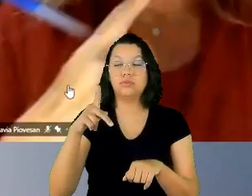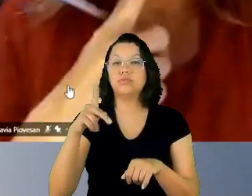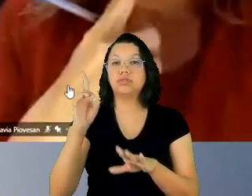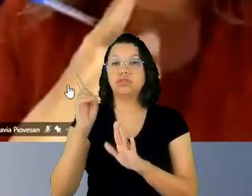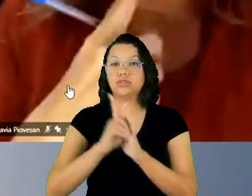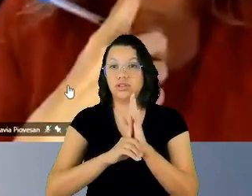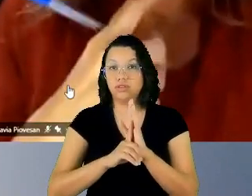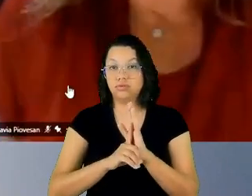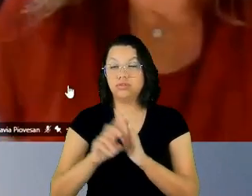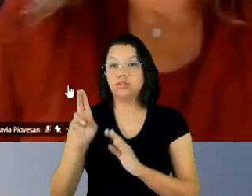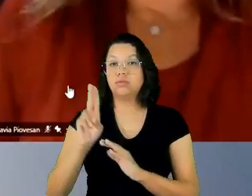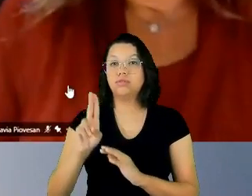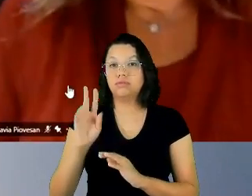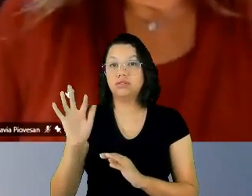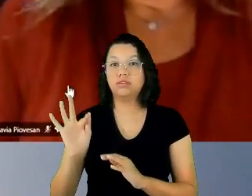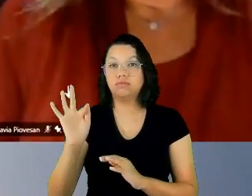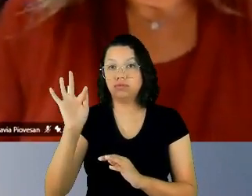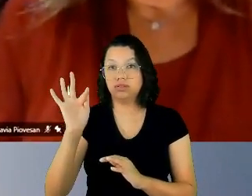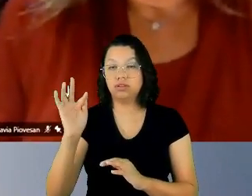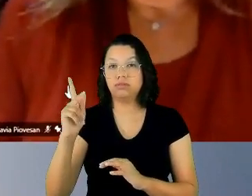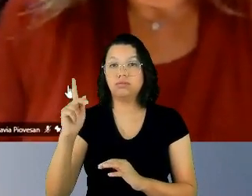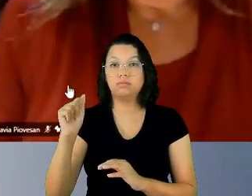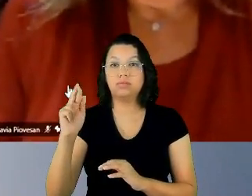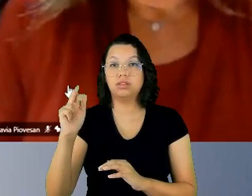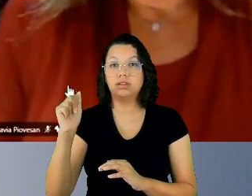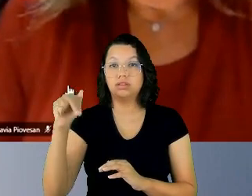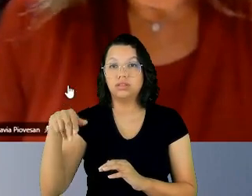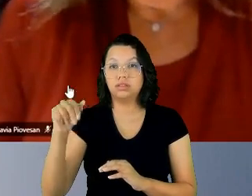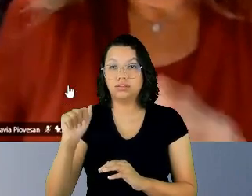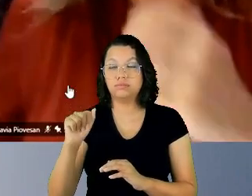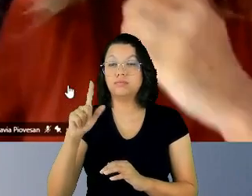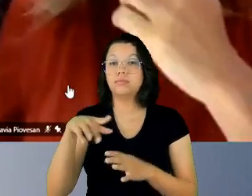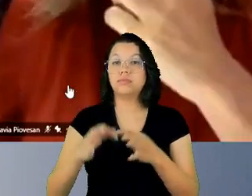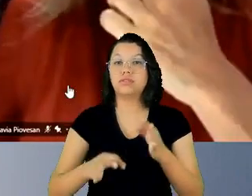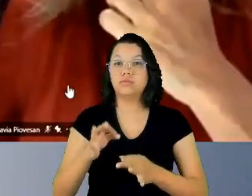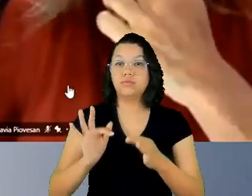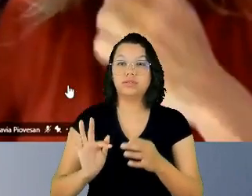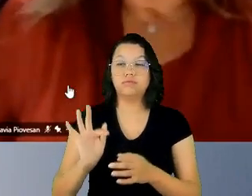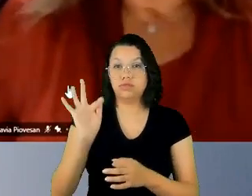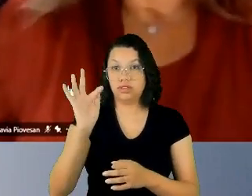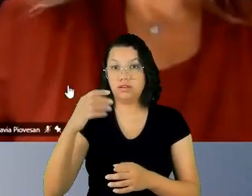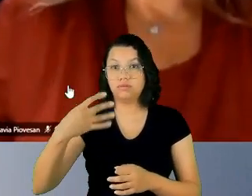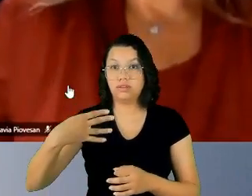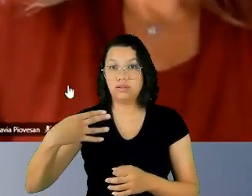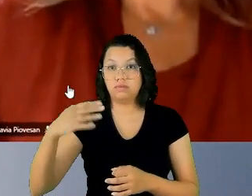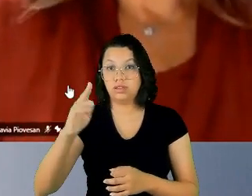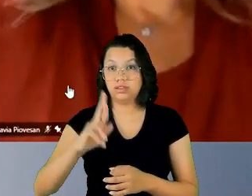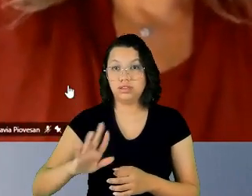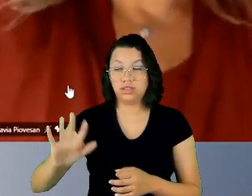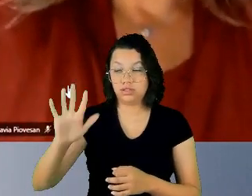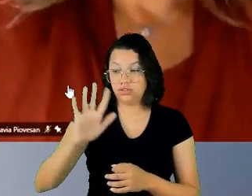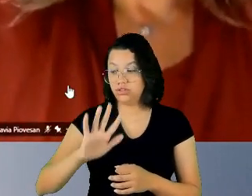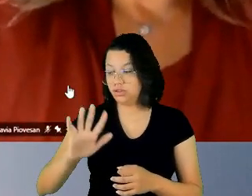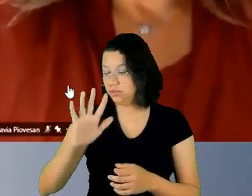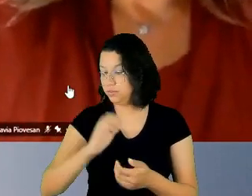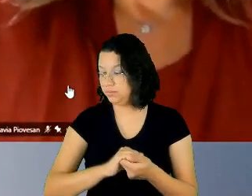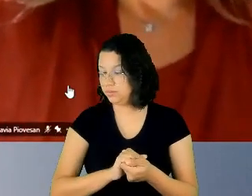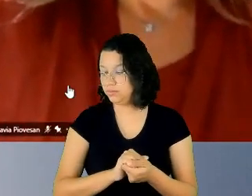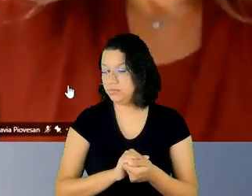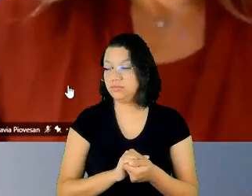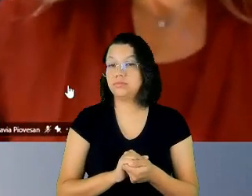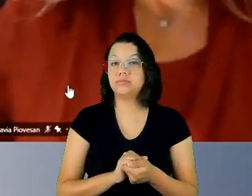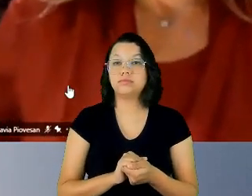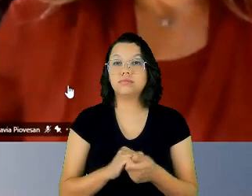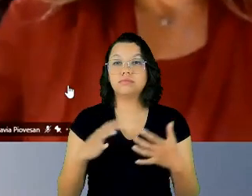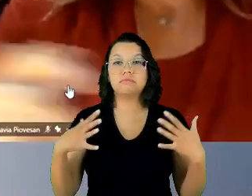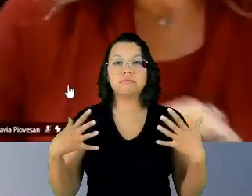É juíza federal da quarta região, essa quarta região maravilhosa, composta por Rio Grande do